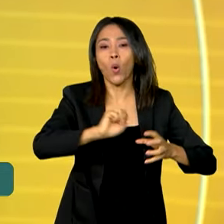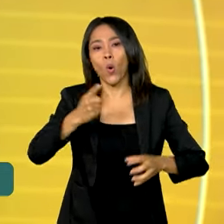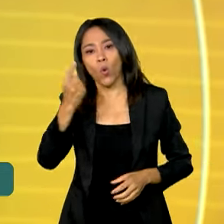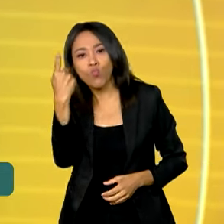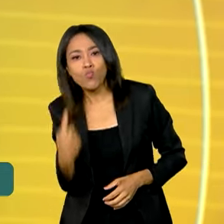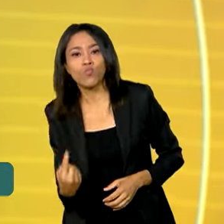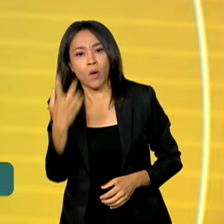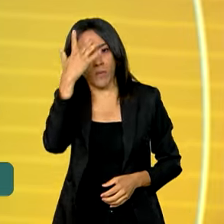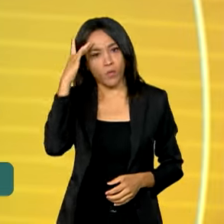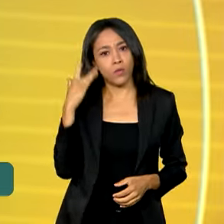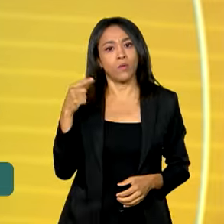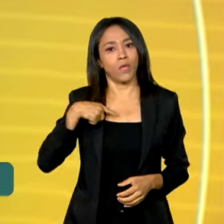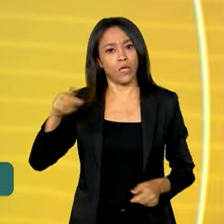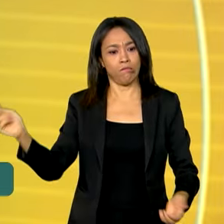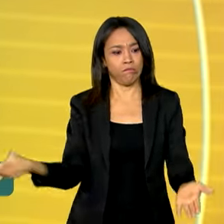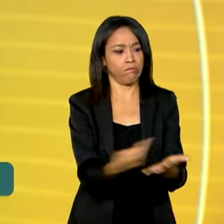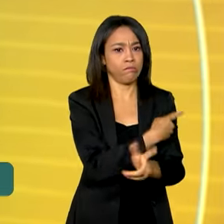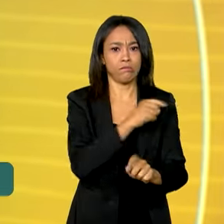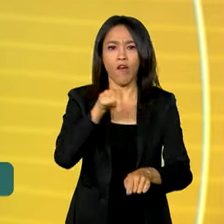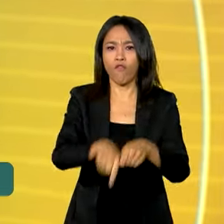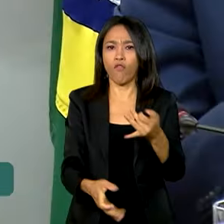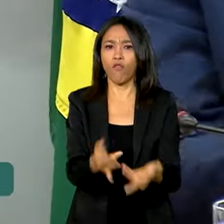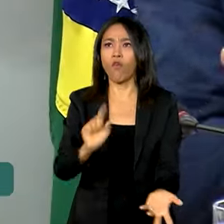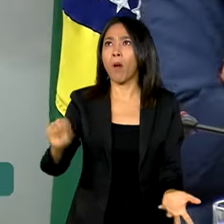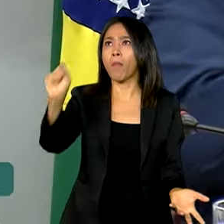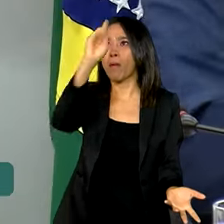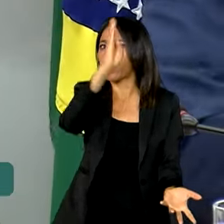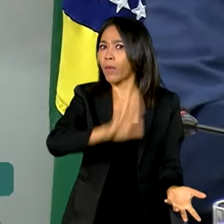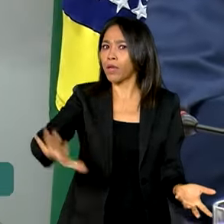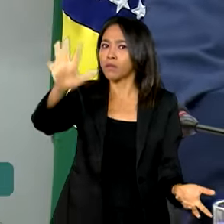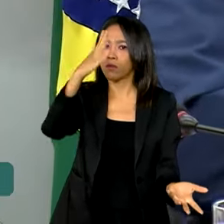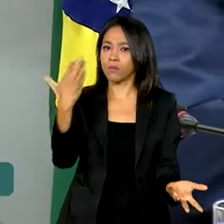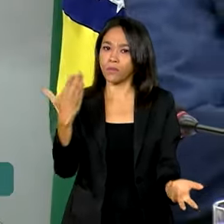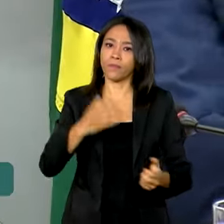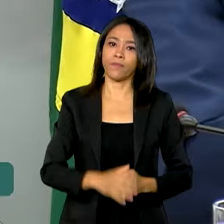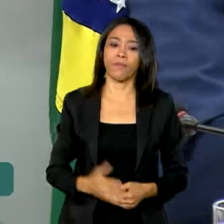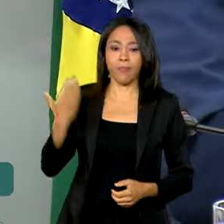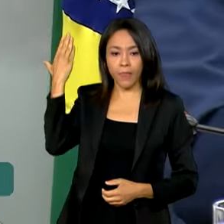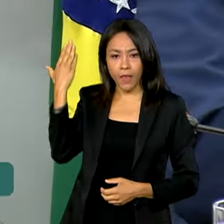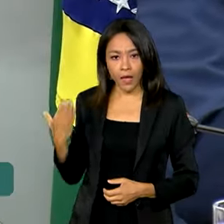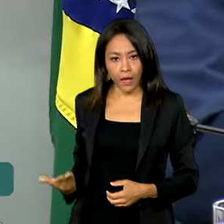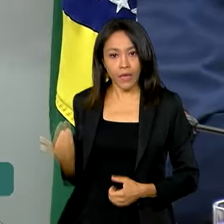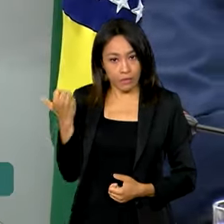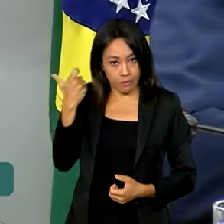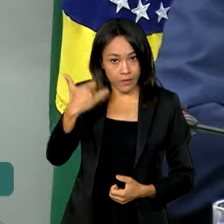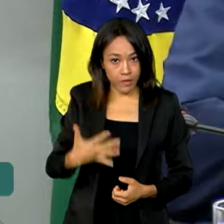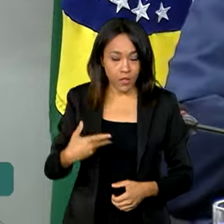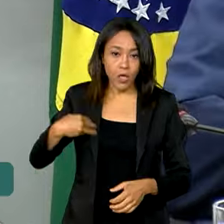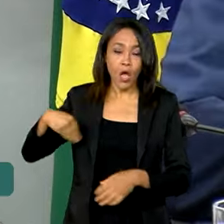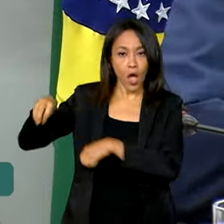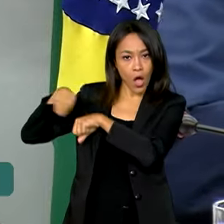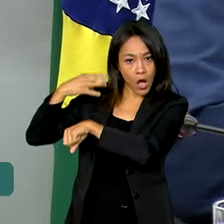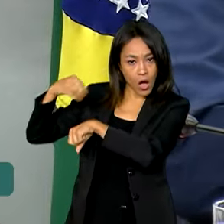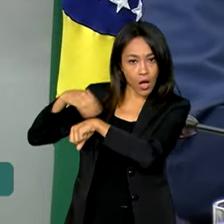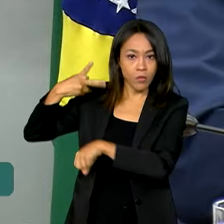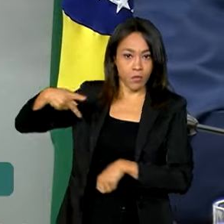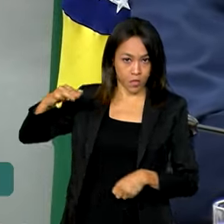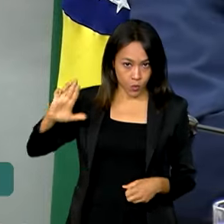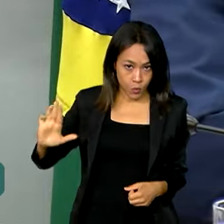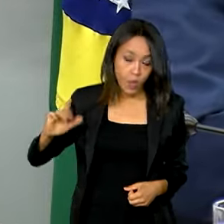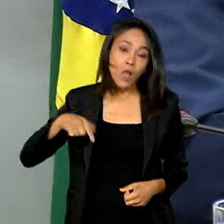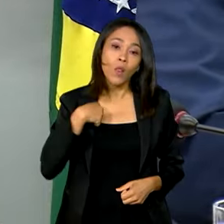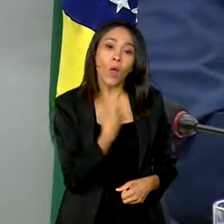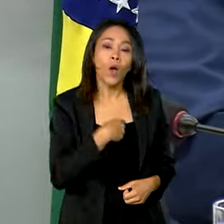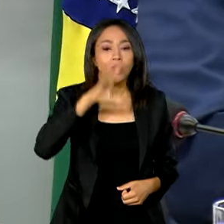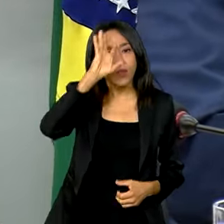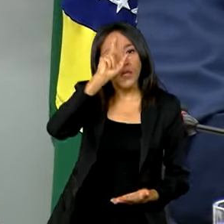criminosos em diversas partes do país. Por orientação do presidente Lula, nós estabelecemos